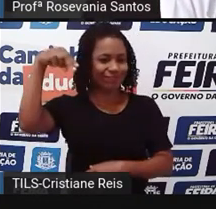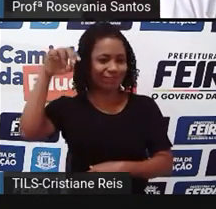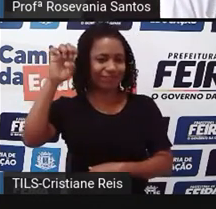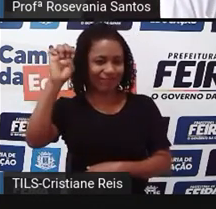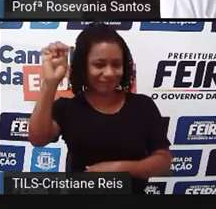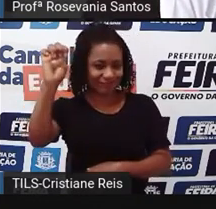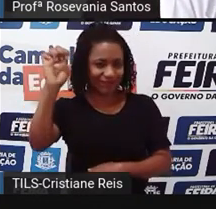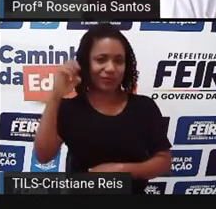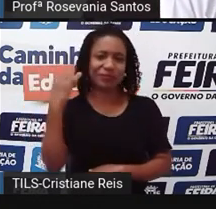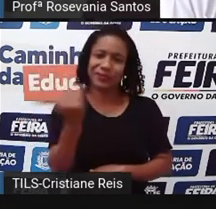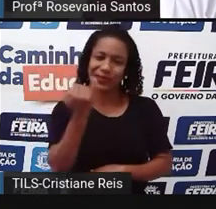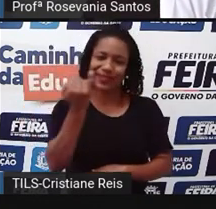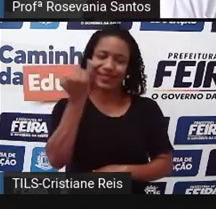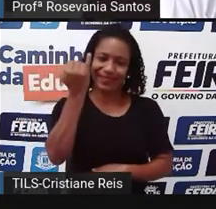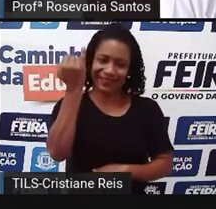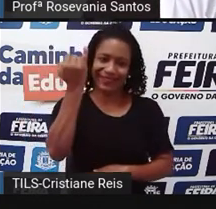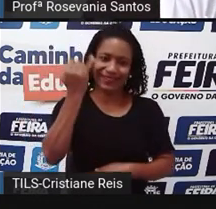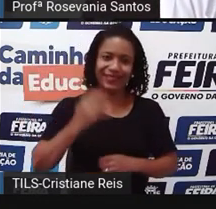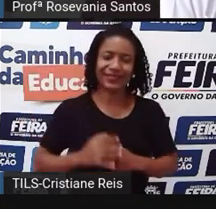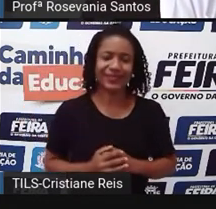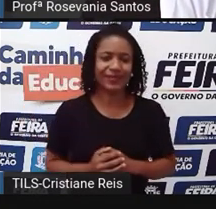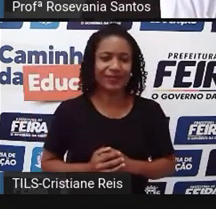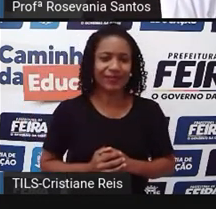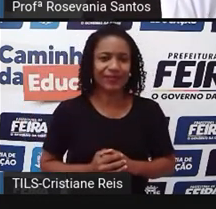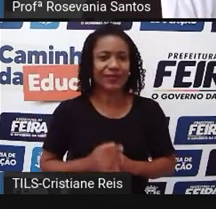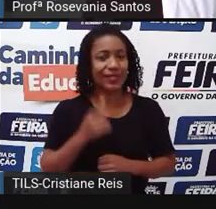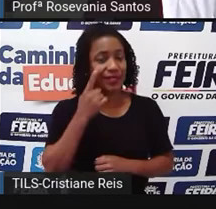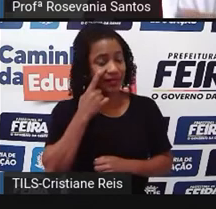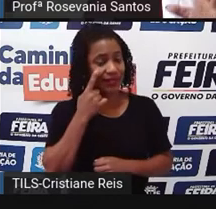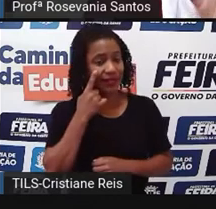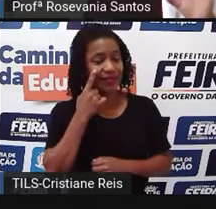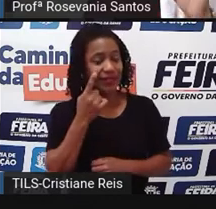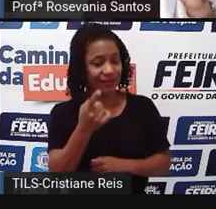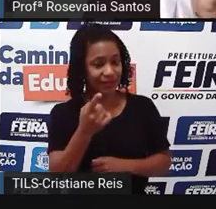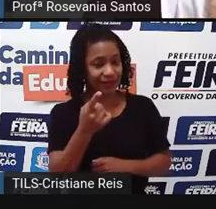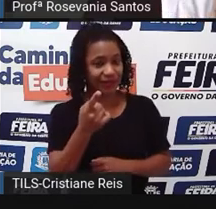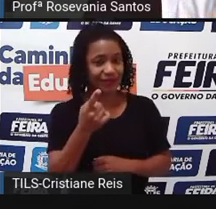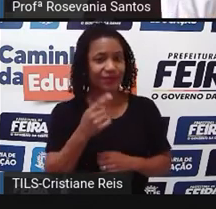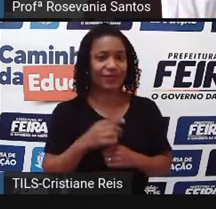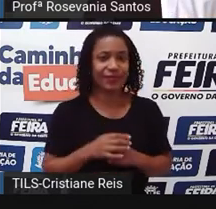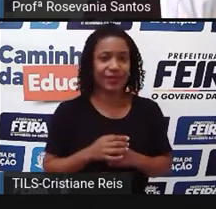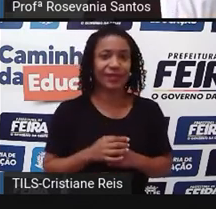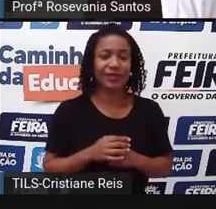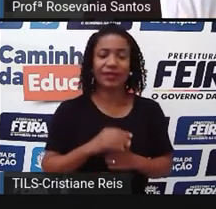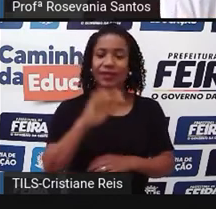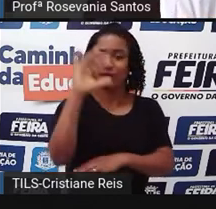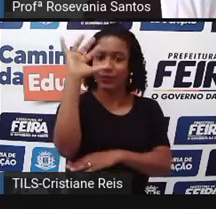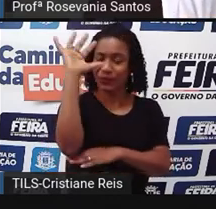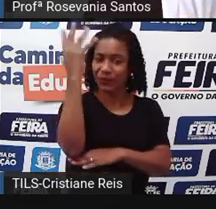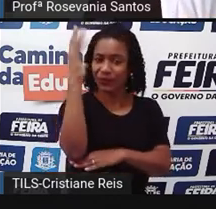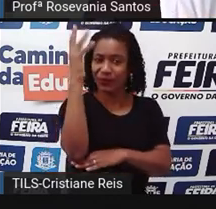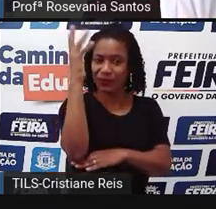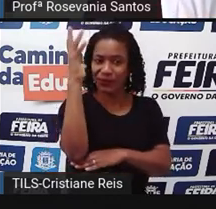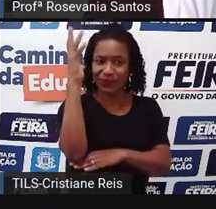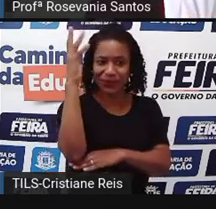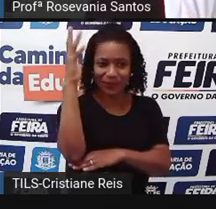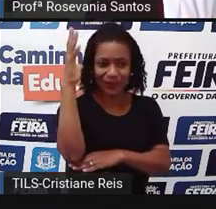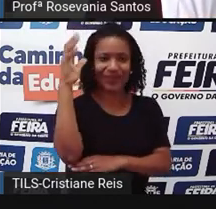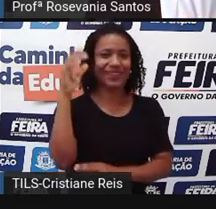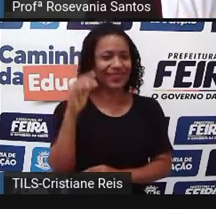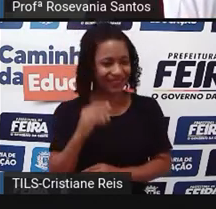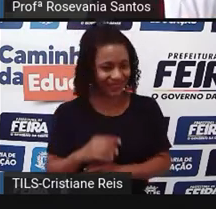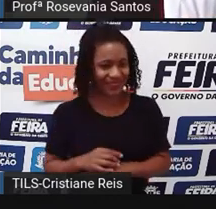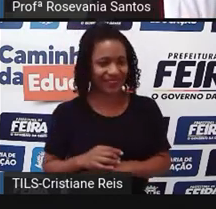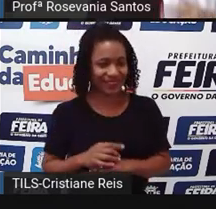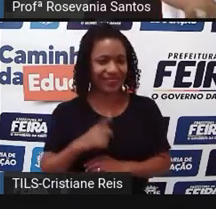Então, como eu falei para vocês, é subdividido. A Zona da Mata, os nomes já são bastante sugestivos, a Zona da Mata, como o próprio